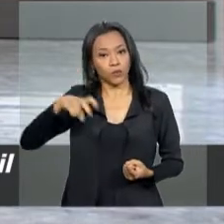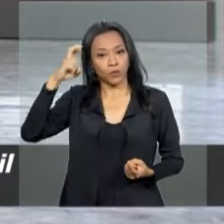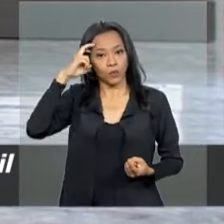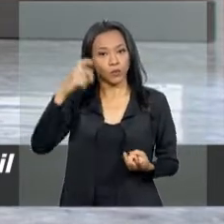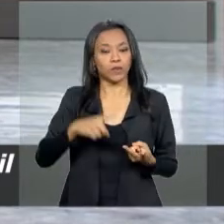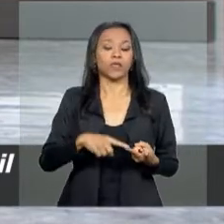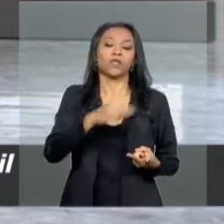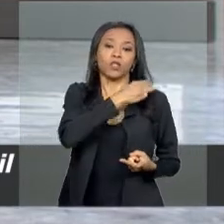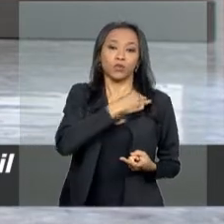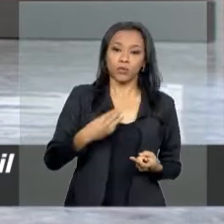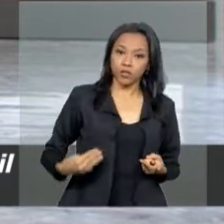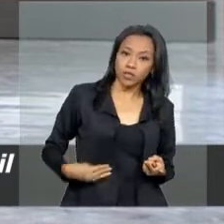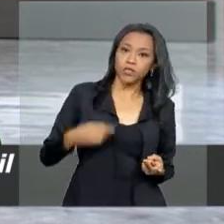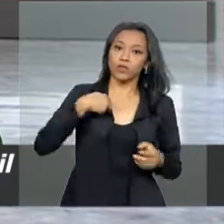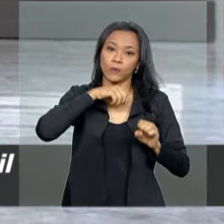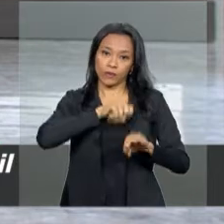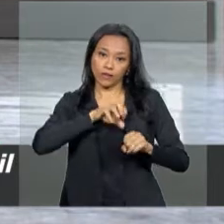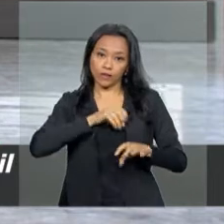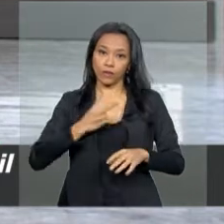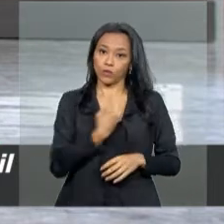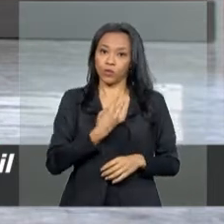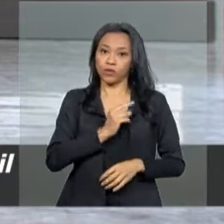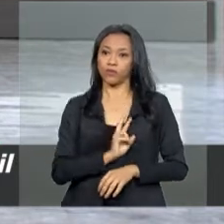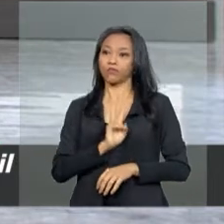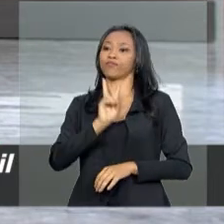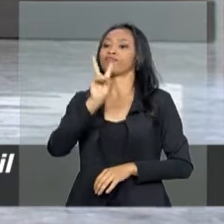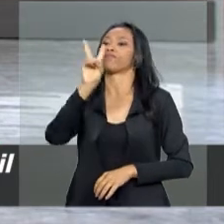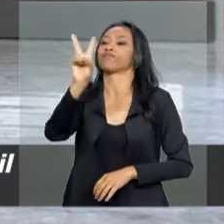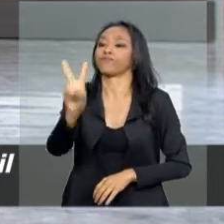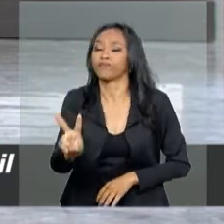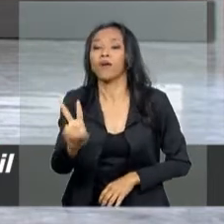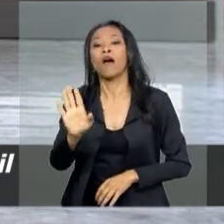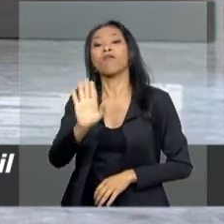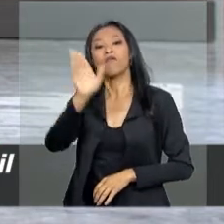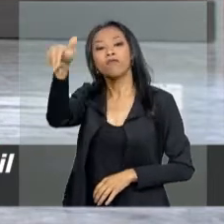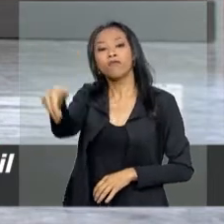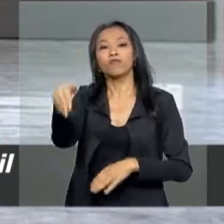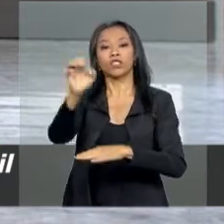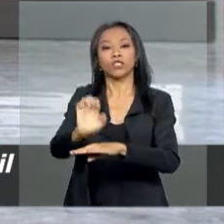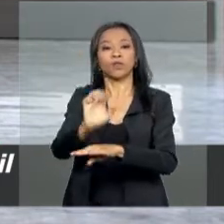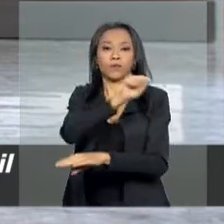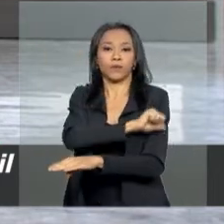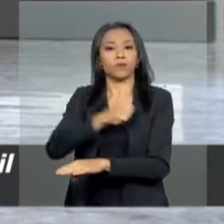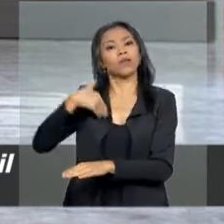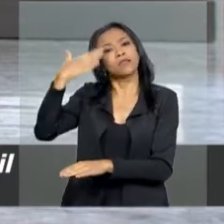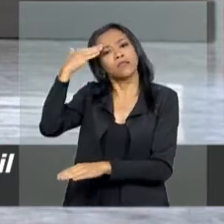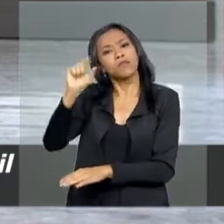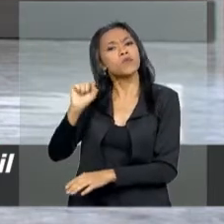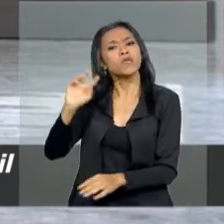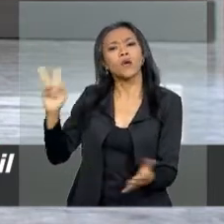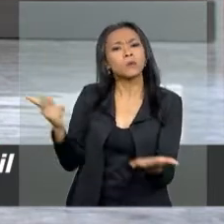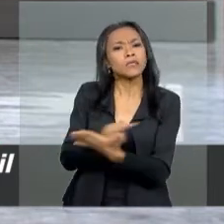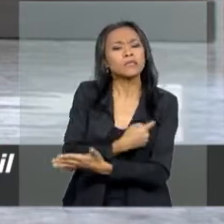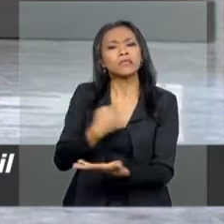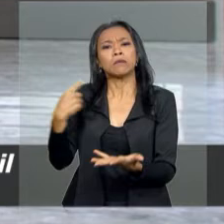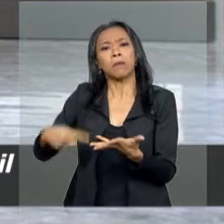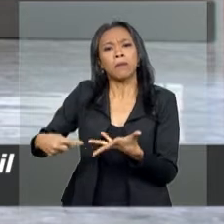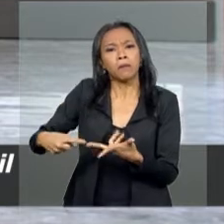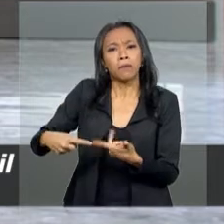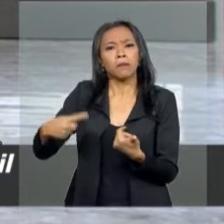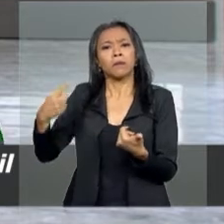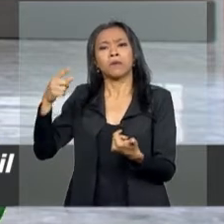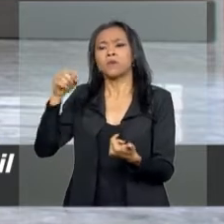Educação, Rosiele Soares da Silva, irão ao museu acompanhar de perto a avaliação dos danos causados ao